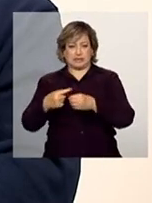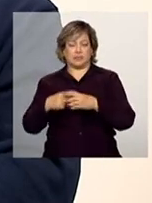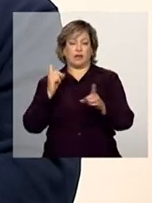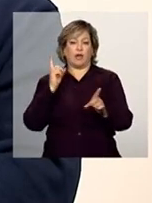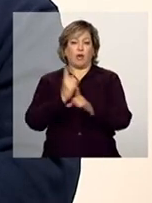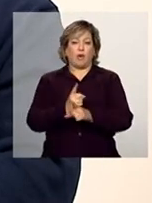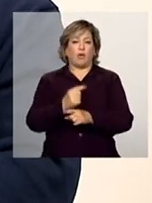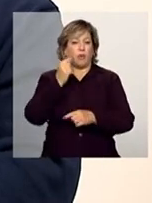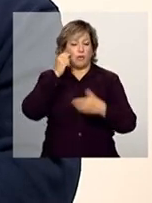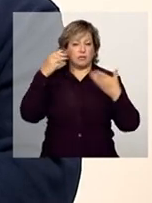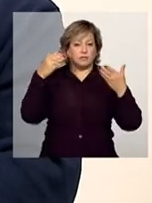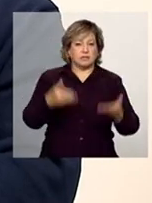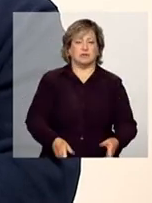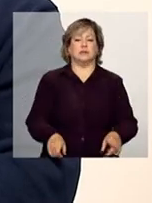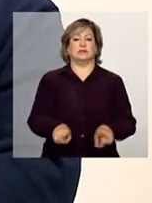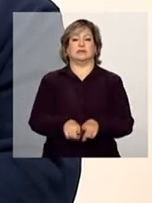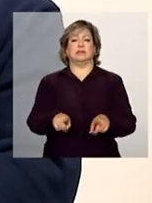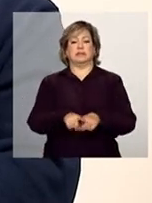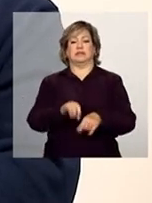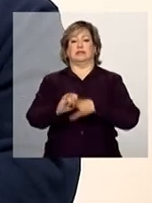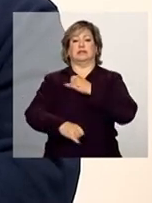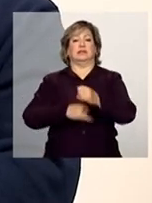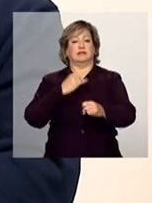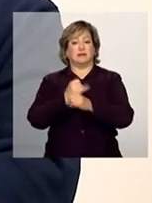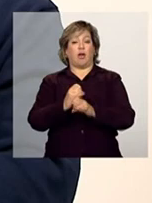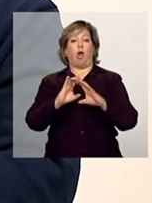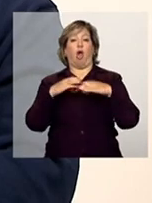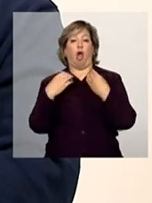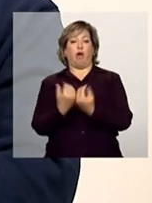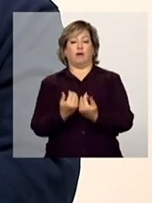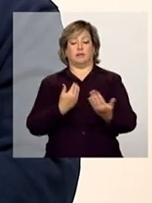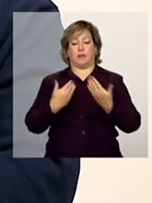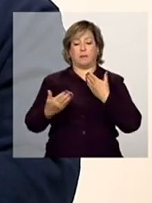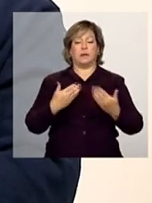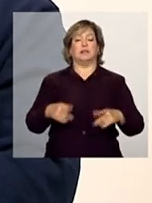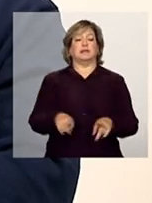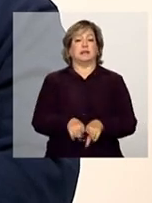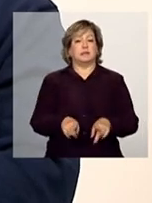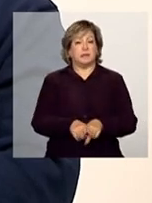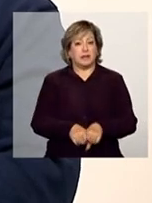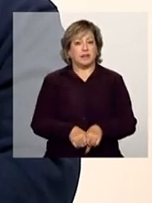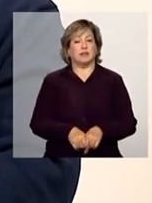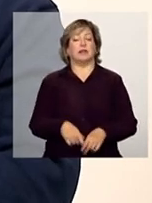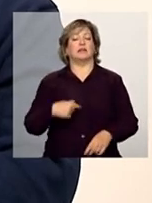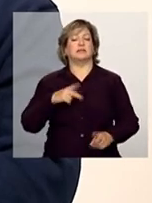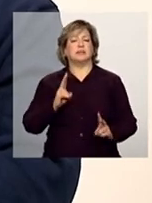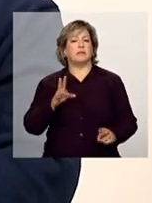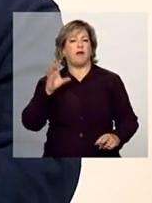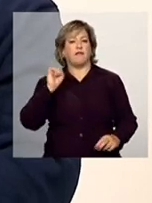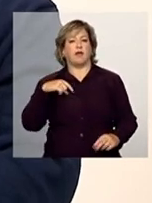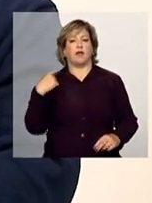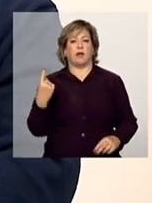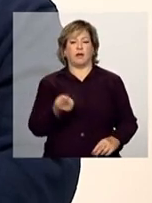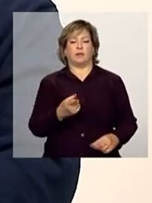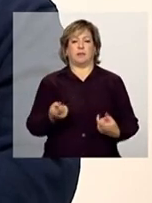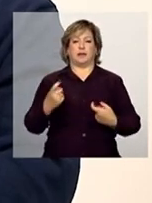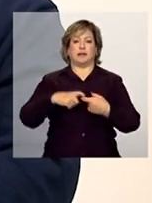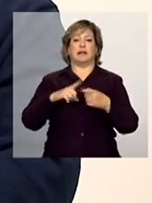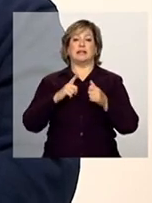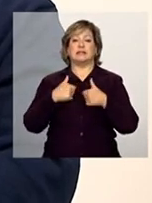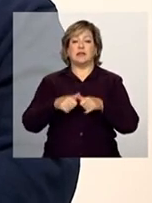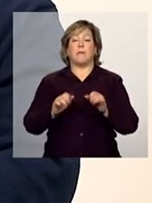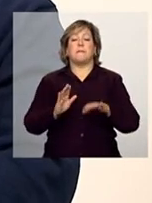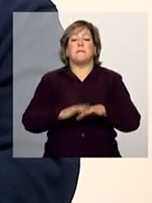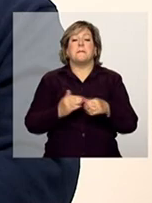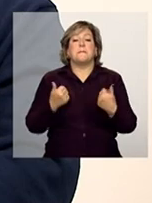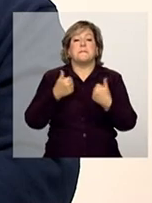conferências e nós sempre ouvimos muitos dos nossos parceiros que estão mais perto das famílias. Então, essa tabela vem